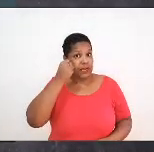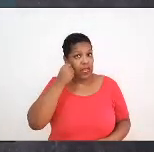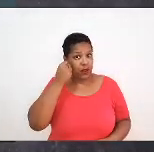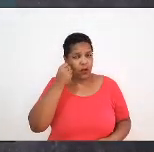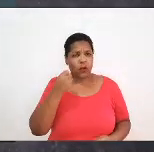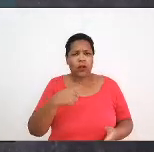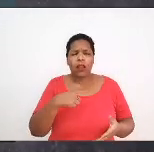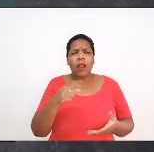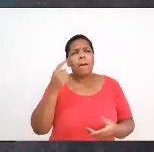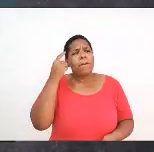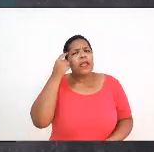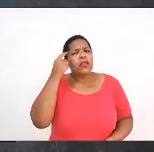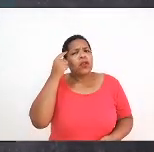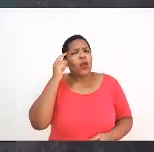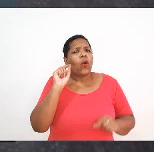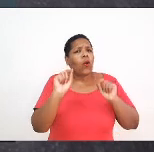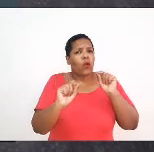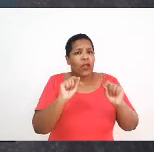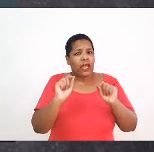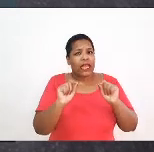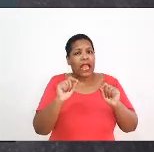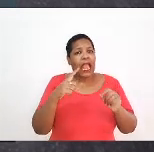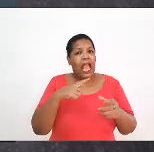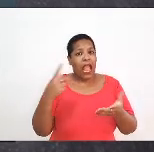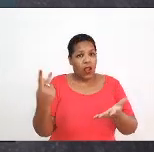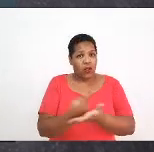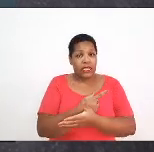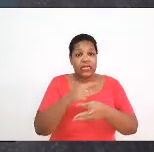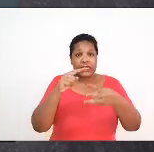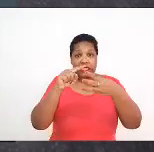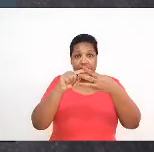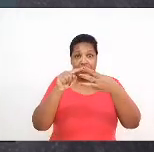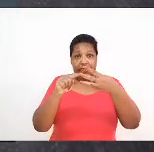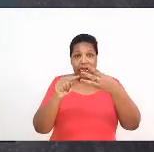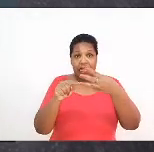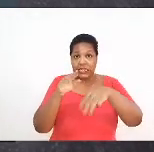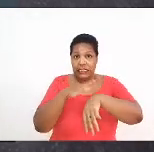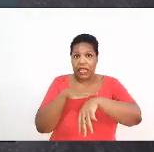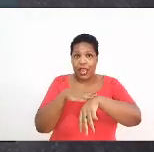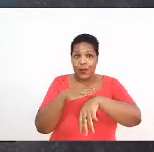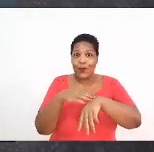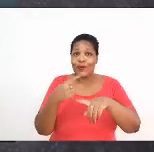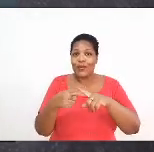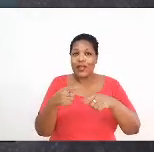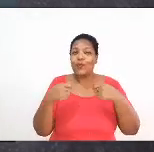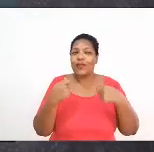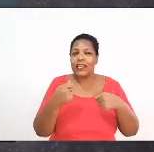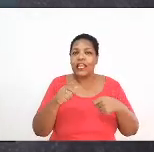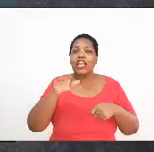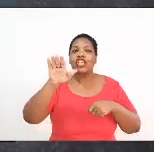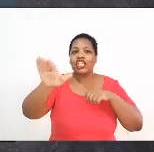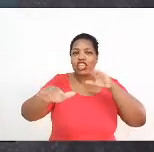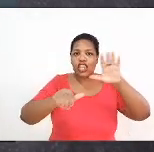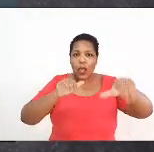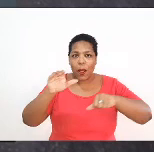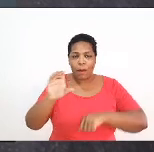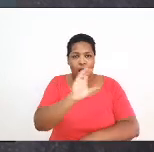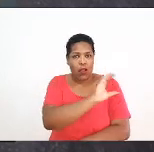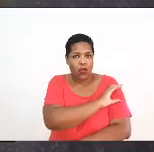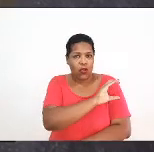devem ocorrer em três tempos, entendendo que nós precisamos chamar os coordenadores para escutá-los,